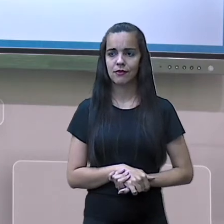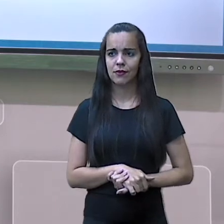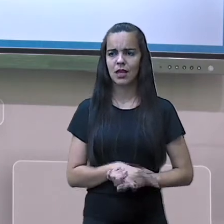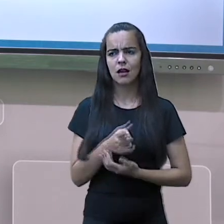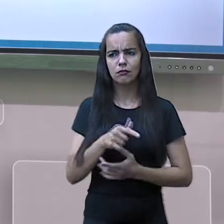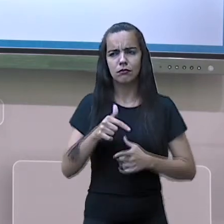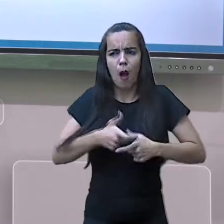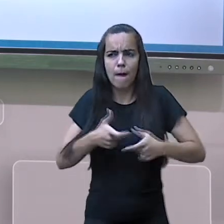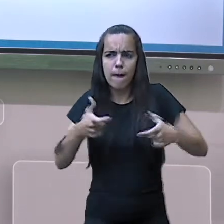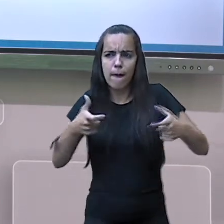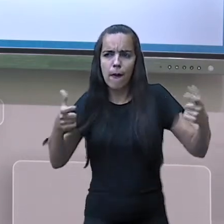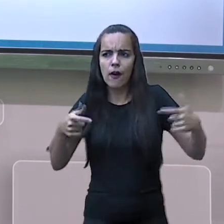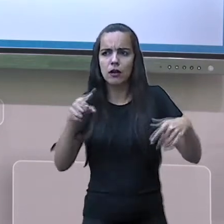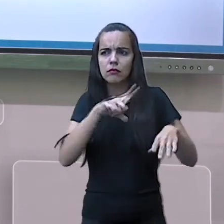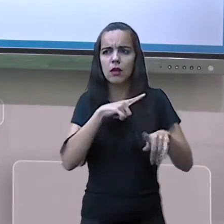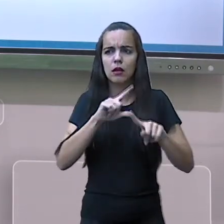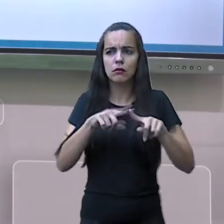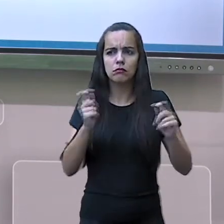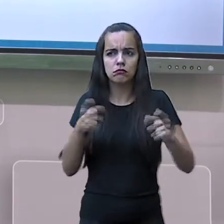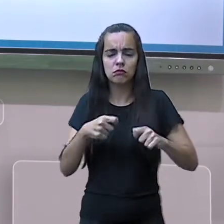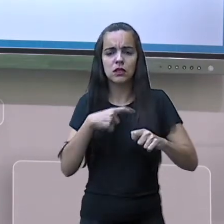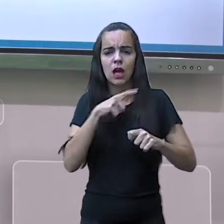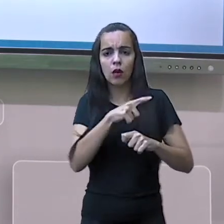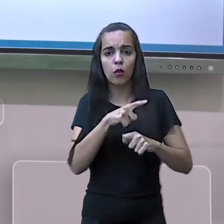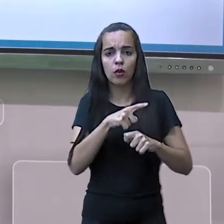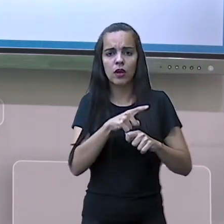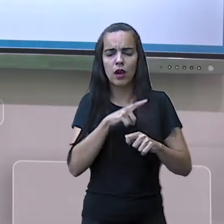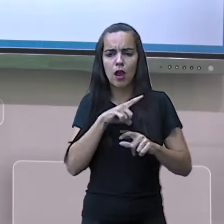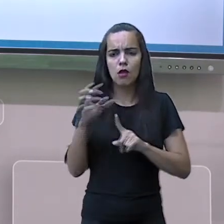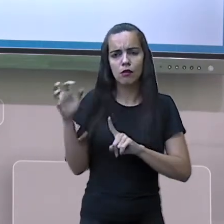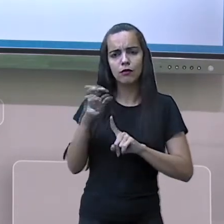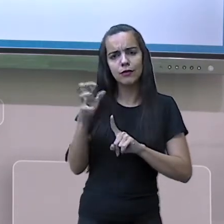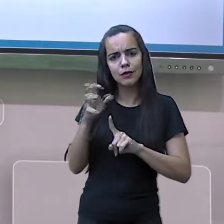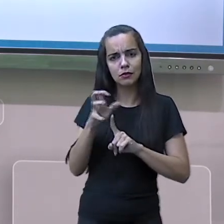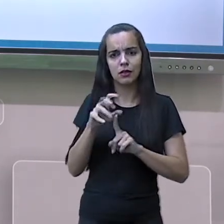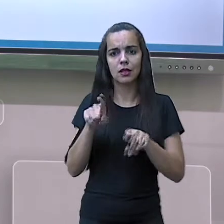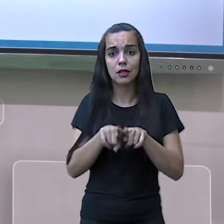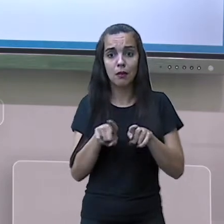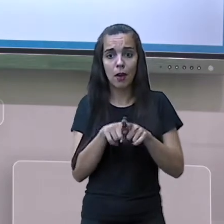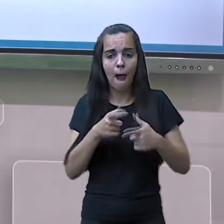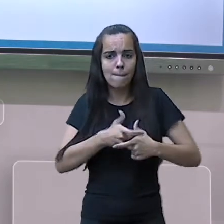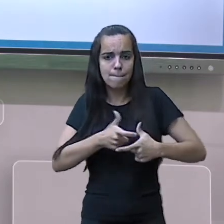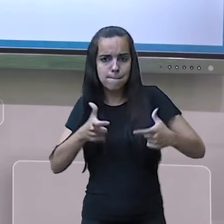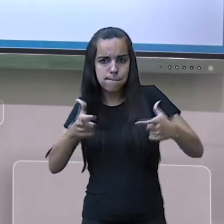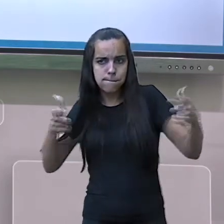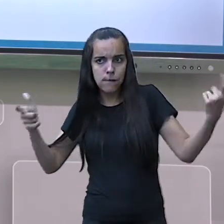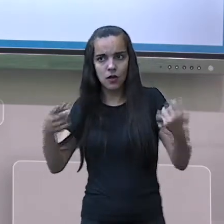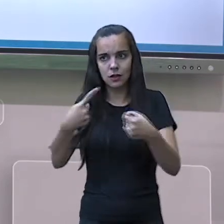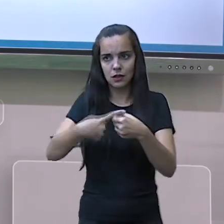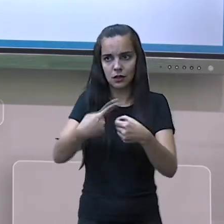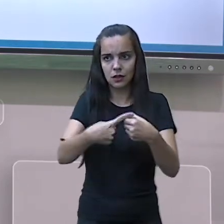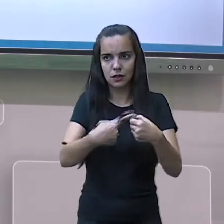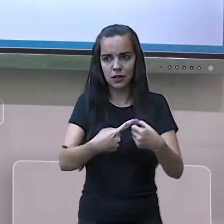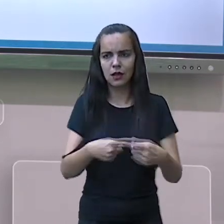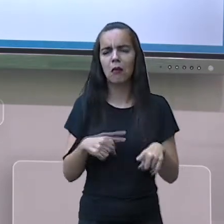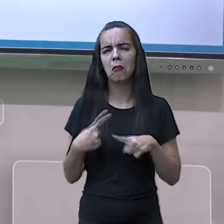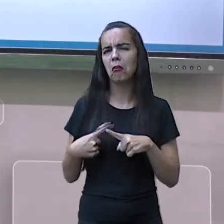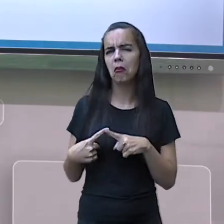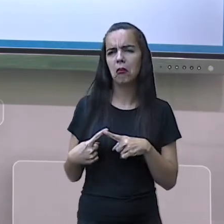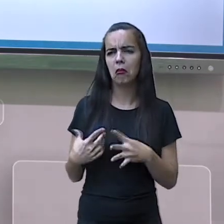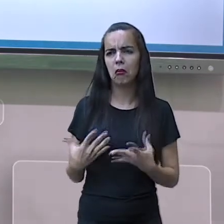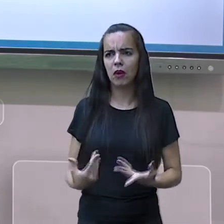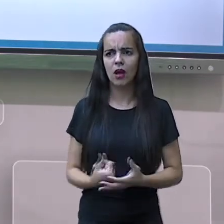Esse crescimento é denominado expansão da mancha urbana. Por quê?